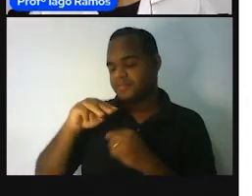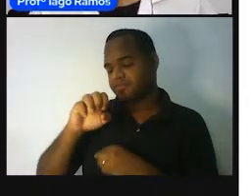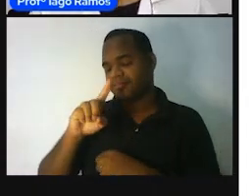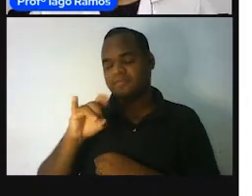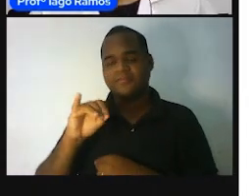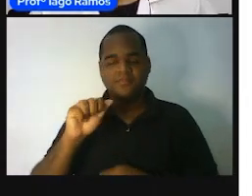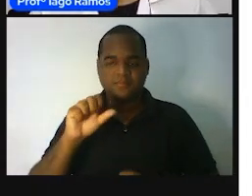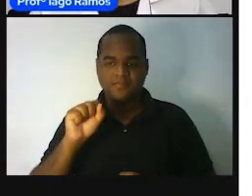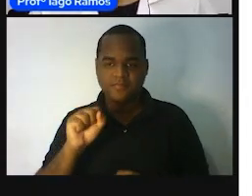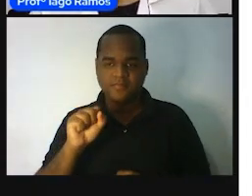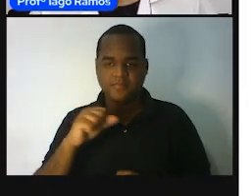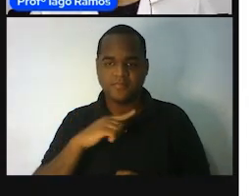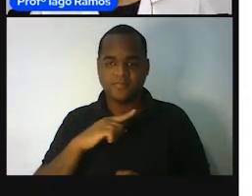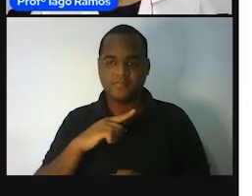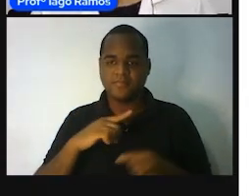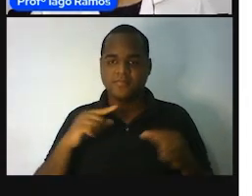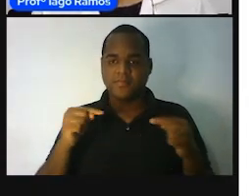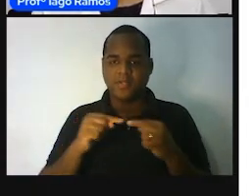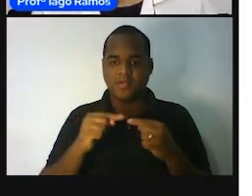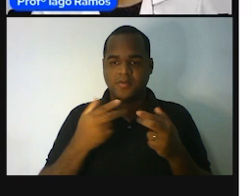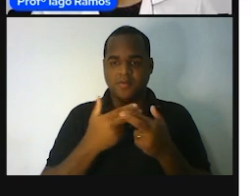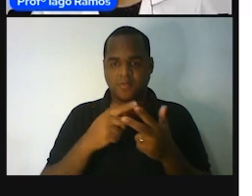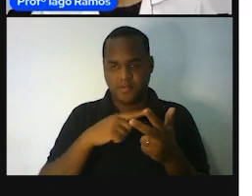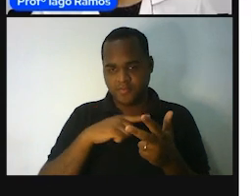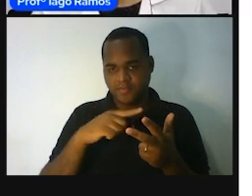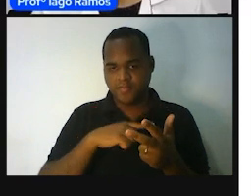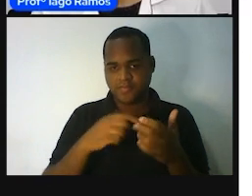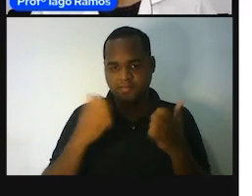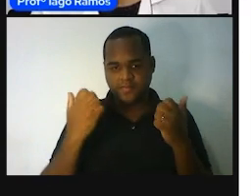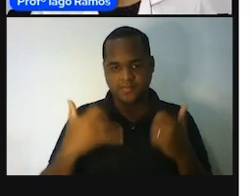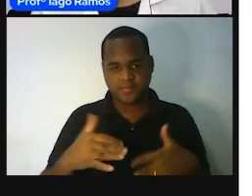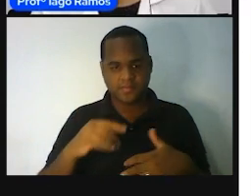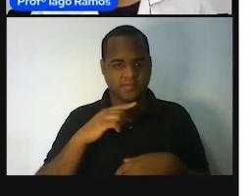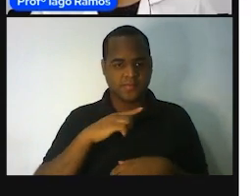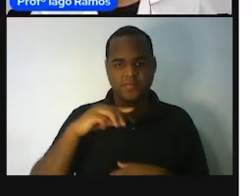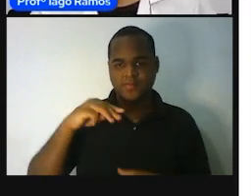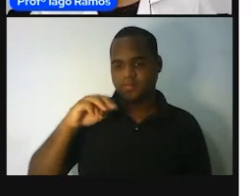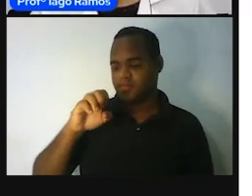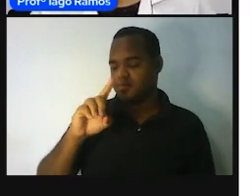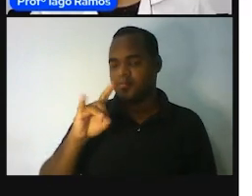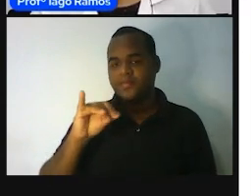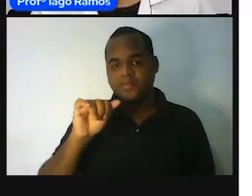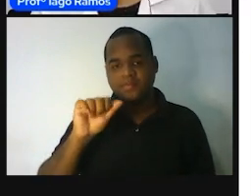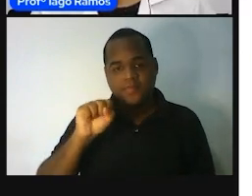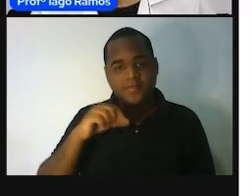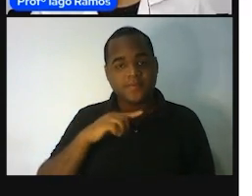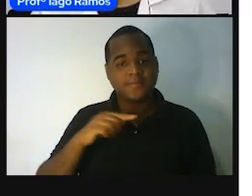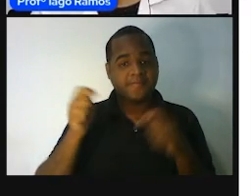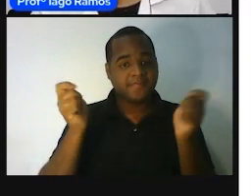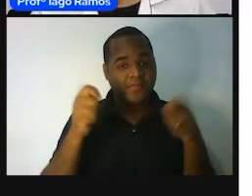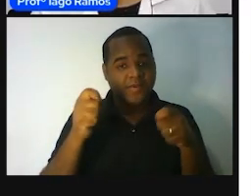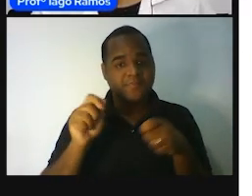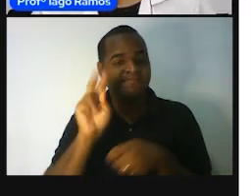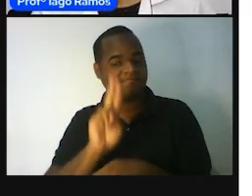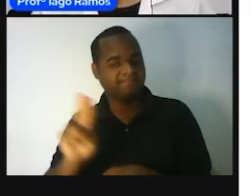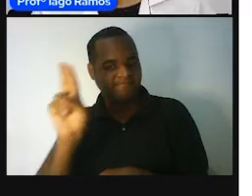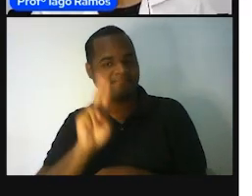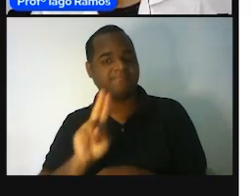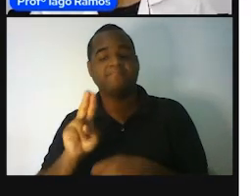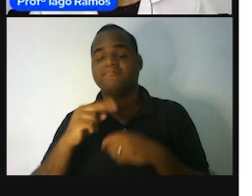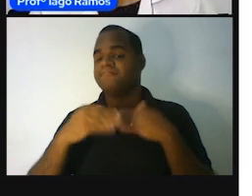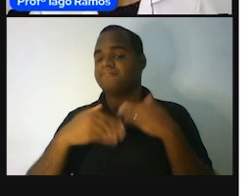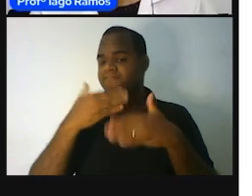bom? São instrumentos publicizados, né? São coisas que a pode usar, não é mesmo, mas isso aí a gente vai